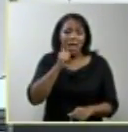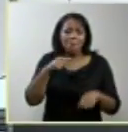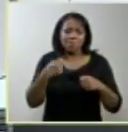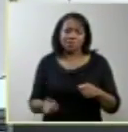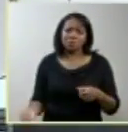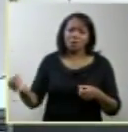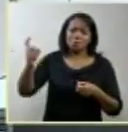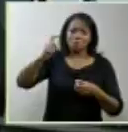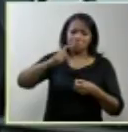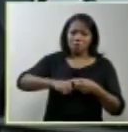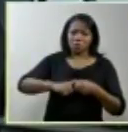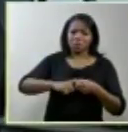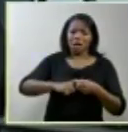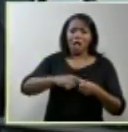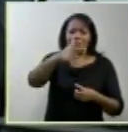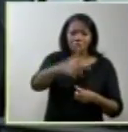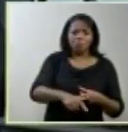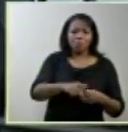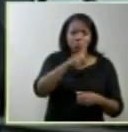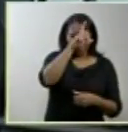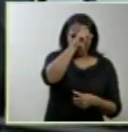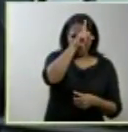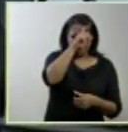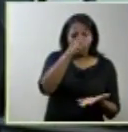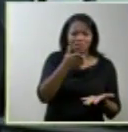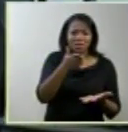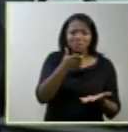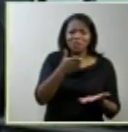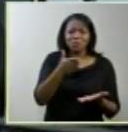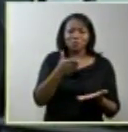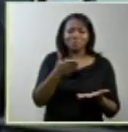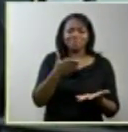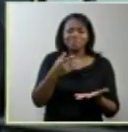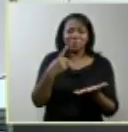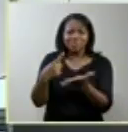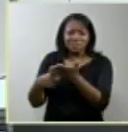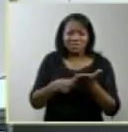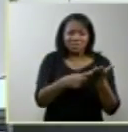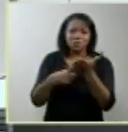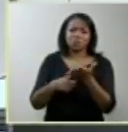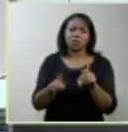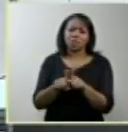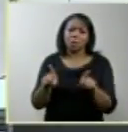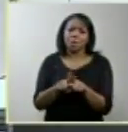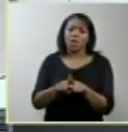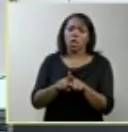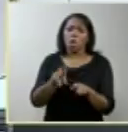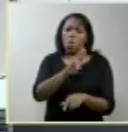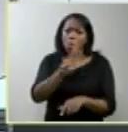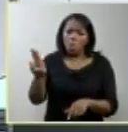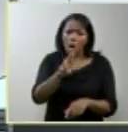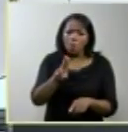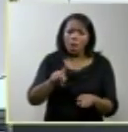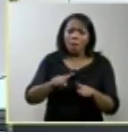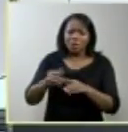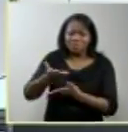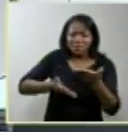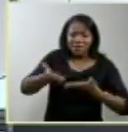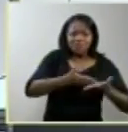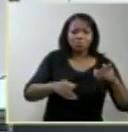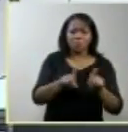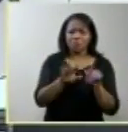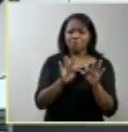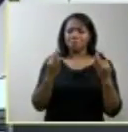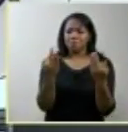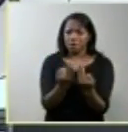não iniciar o enxoval e não decidir o nome do seu futuro filho não só ela mas toda a sua rede de relações familiares